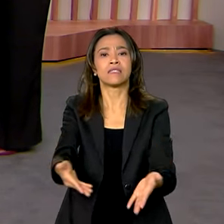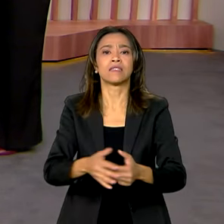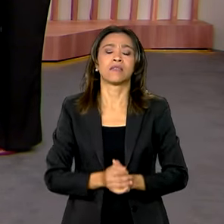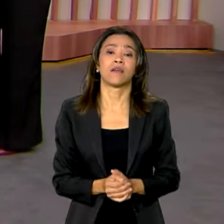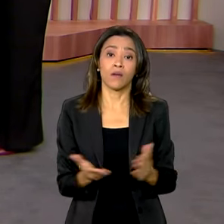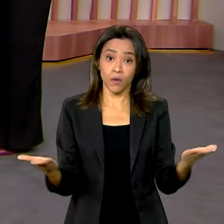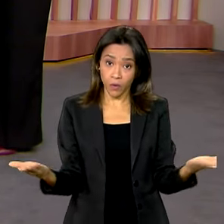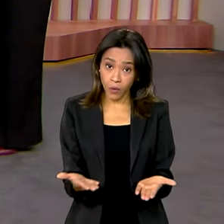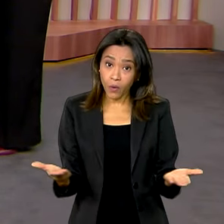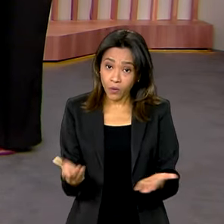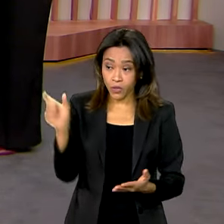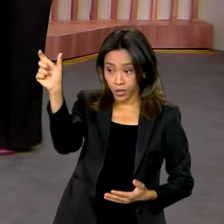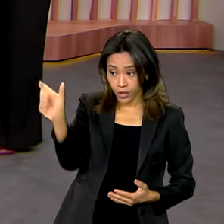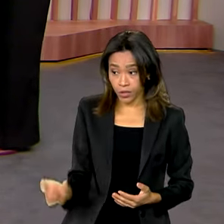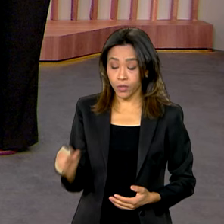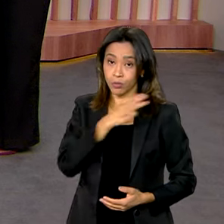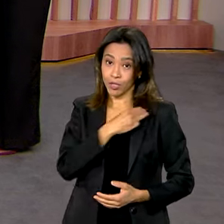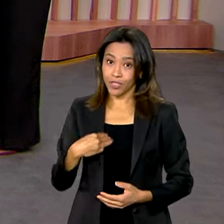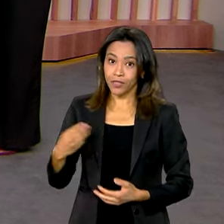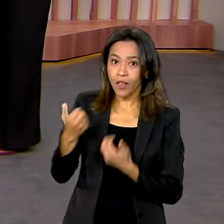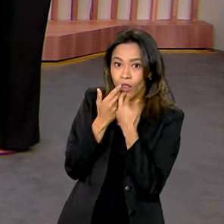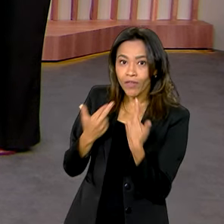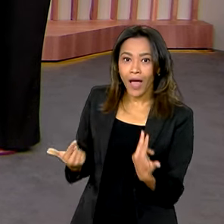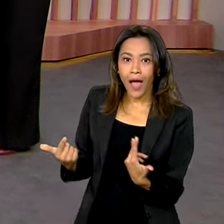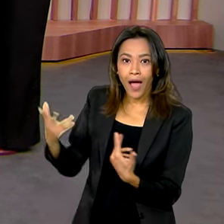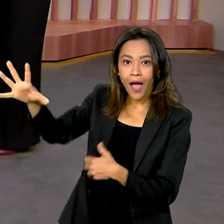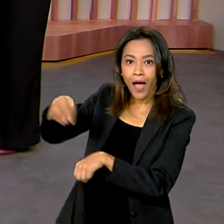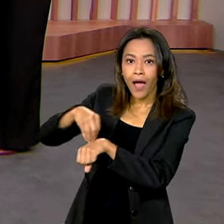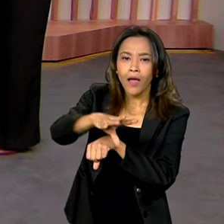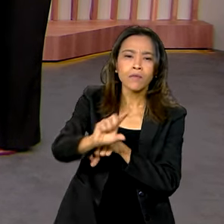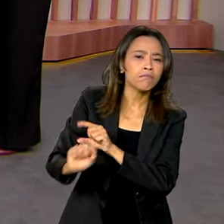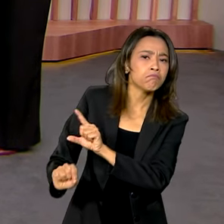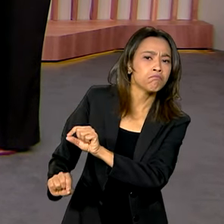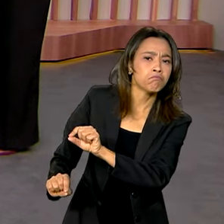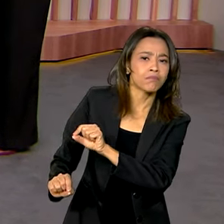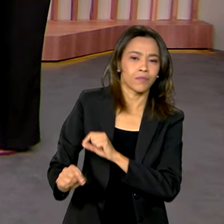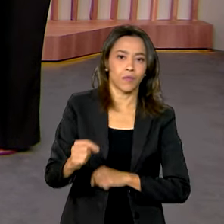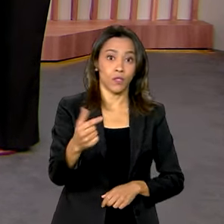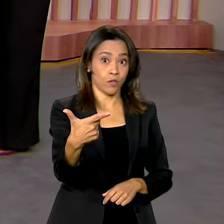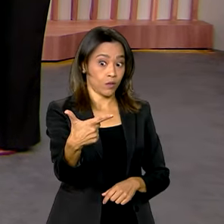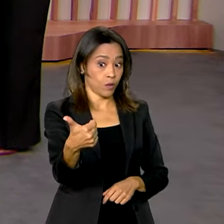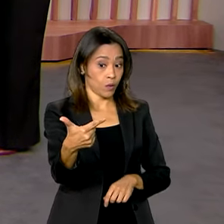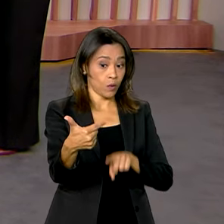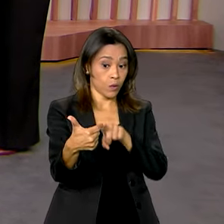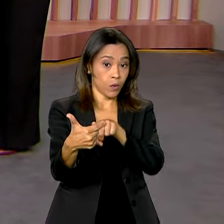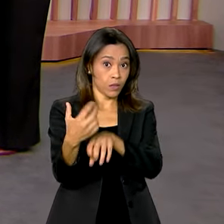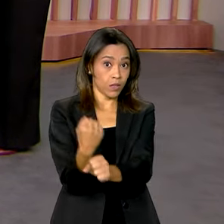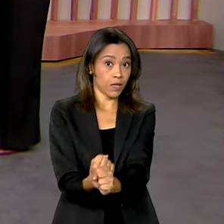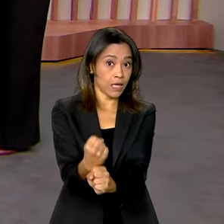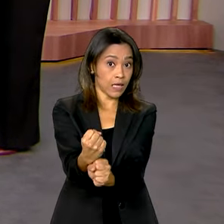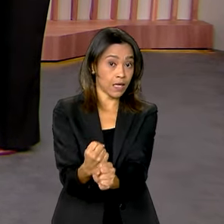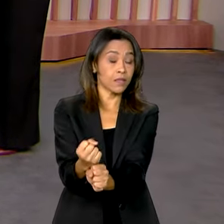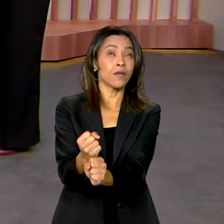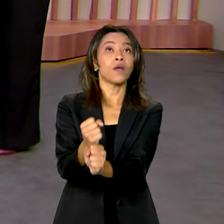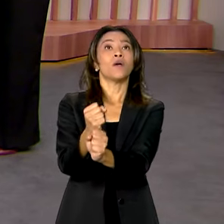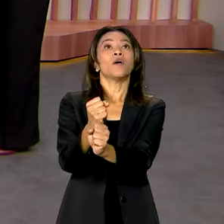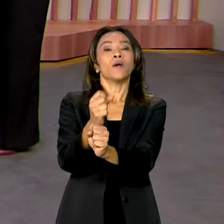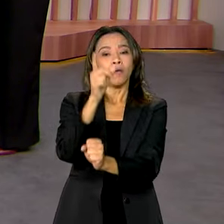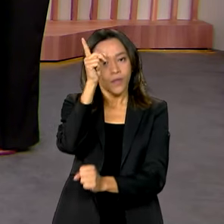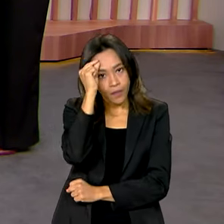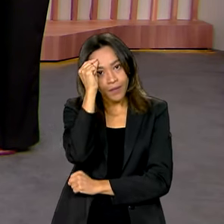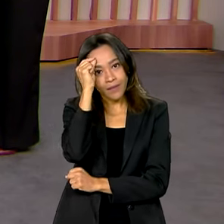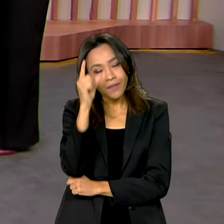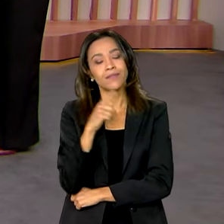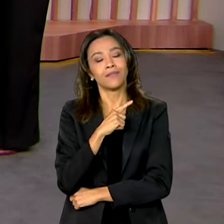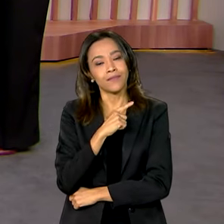Carol, hoje o Ministro Fufuca trouxe uma novidade. Ele disse que depois de 12 anos, finalmente, o Bolsa Atleta vai ter um